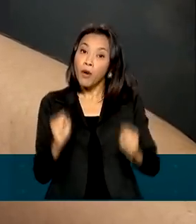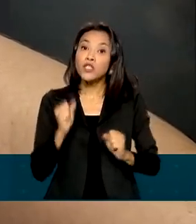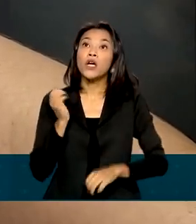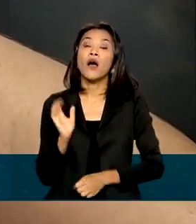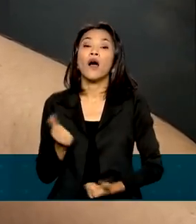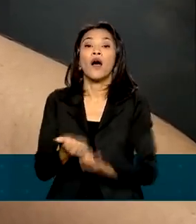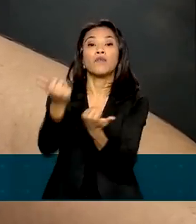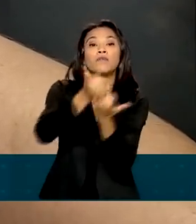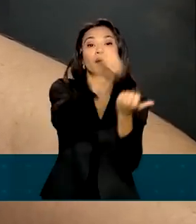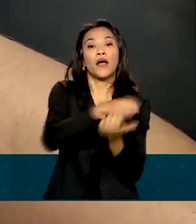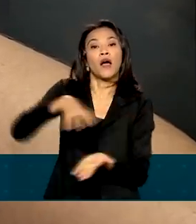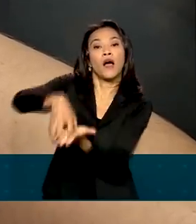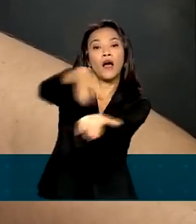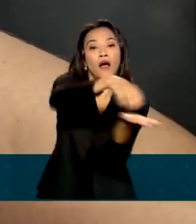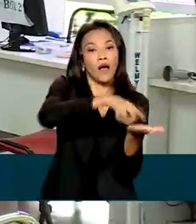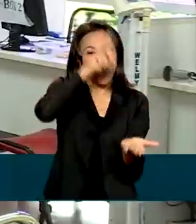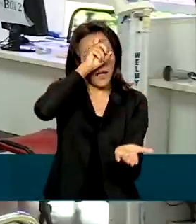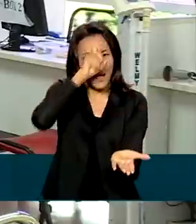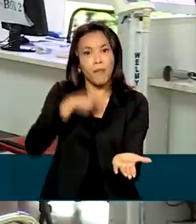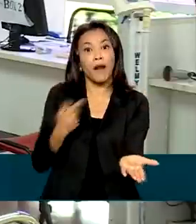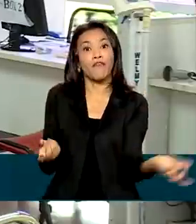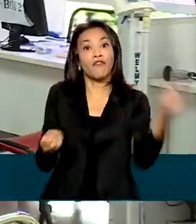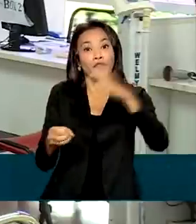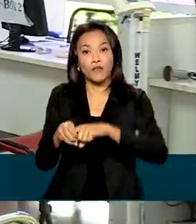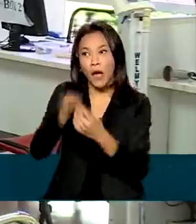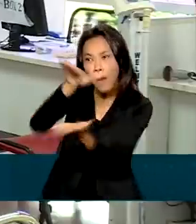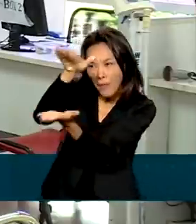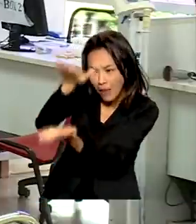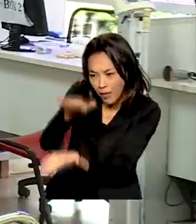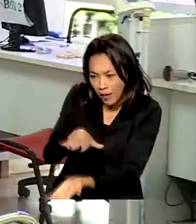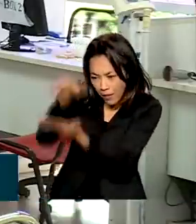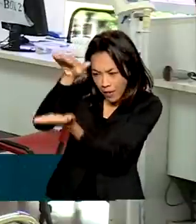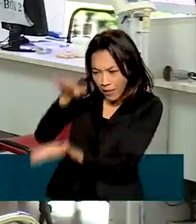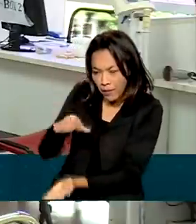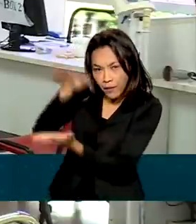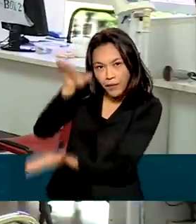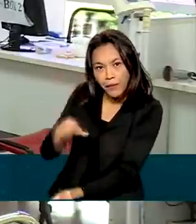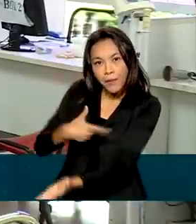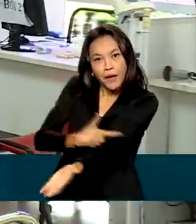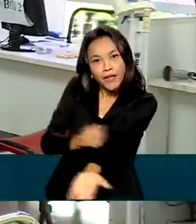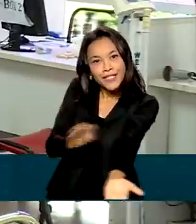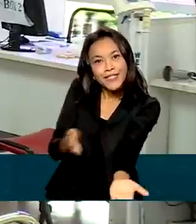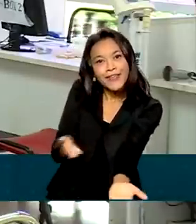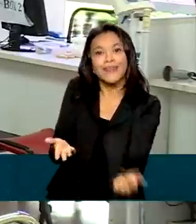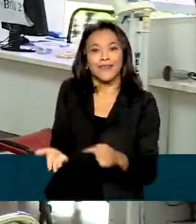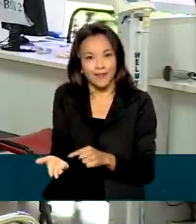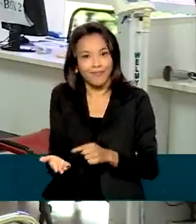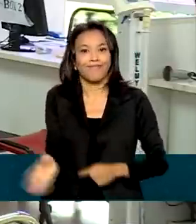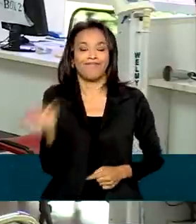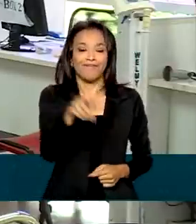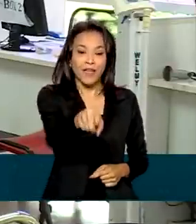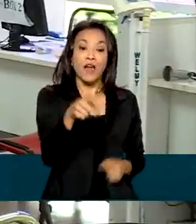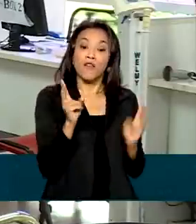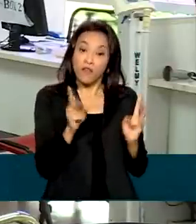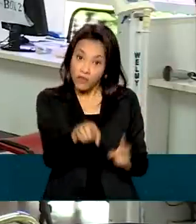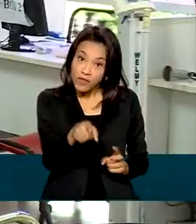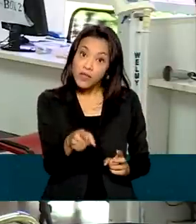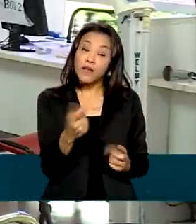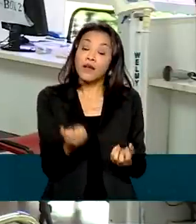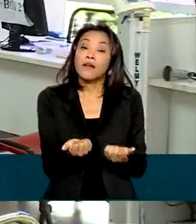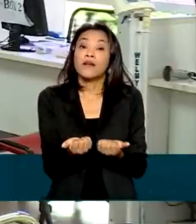e manter os estoques de sangue. O estoque, ele oscila bastante, né? Ao mesmo tempo que você consegue